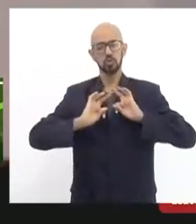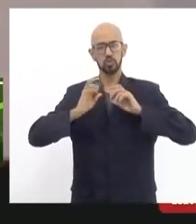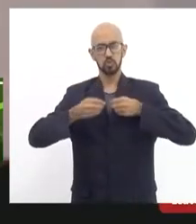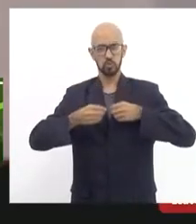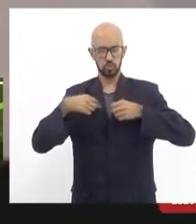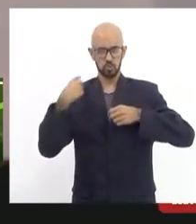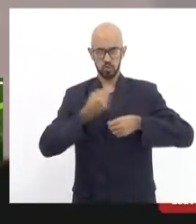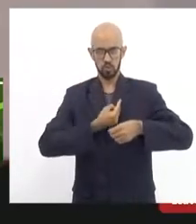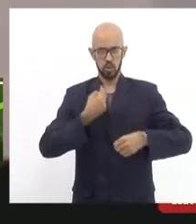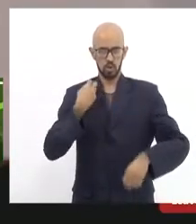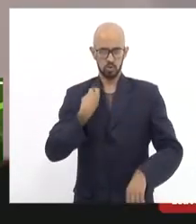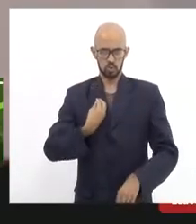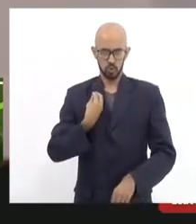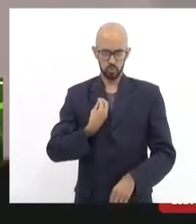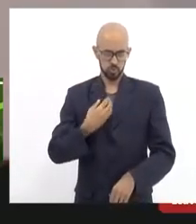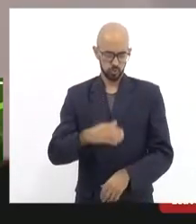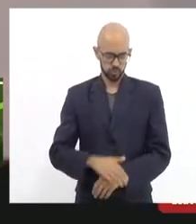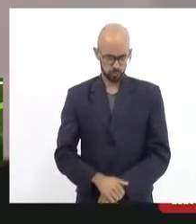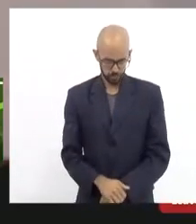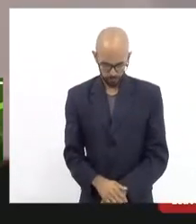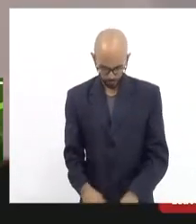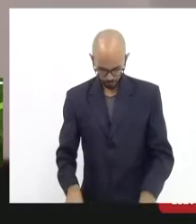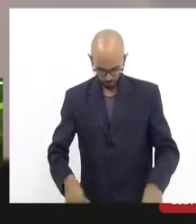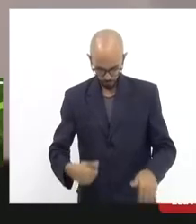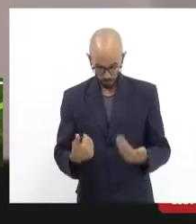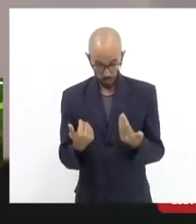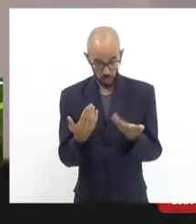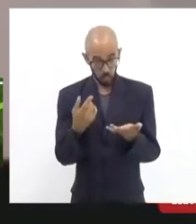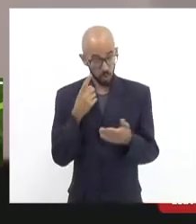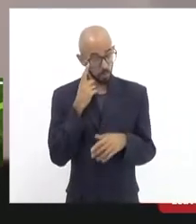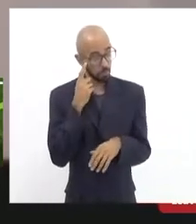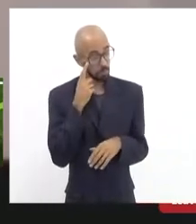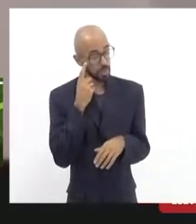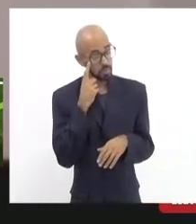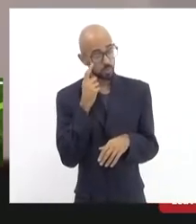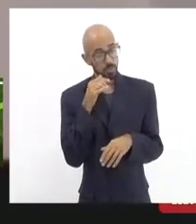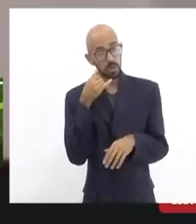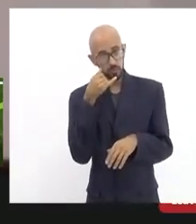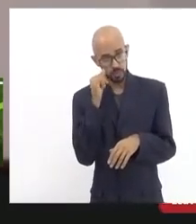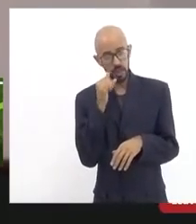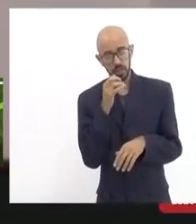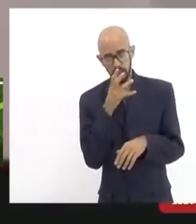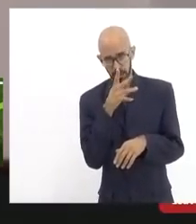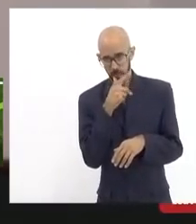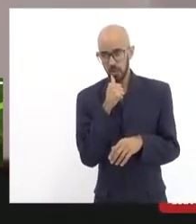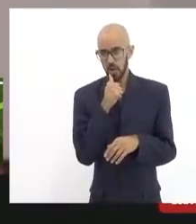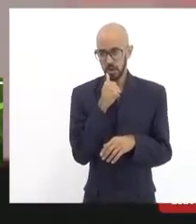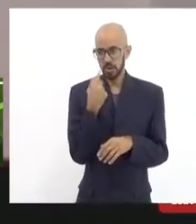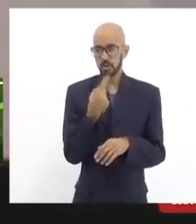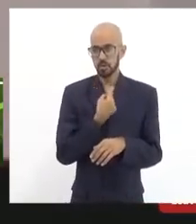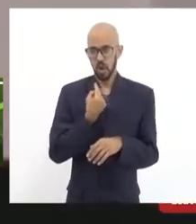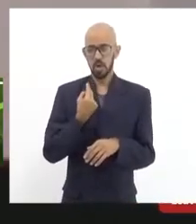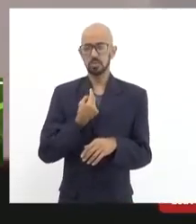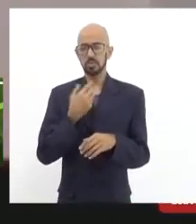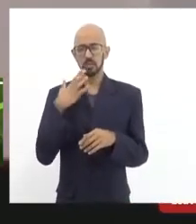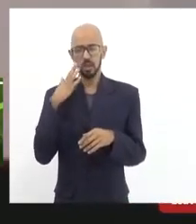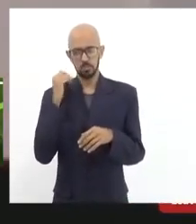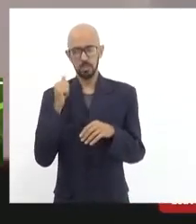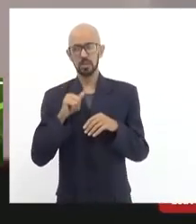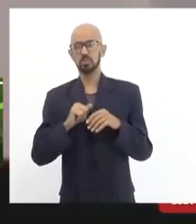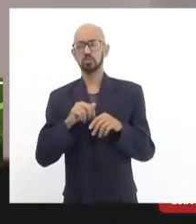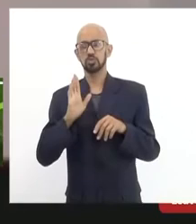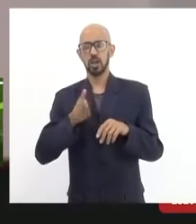eu penso que para não demorar muito tempo até porque aqui todos nós estamos convencidos não precisamos convencer ninguém